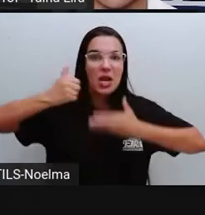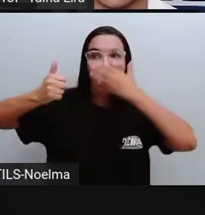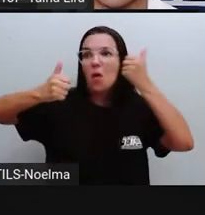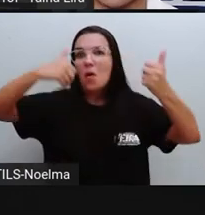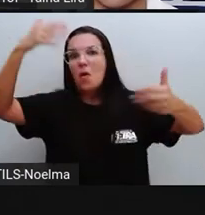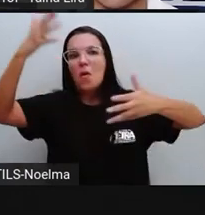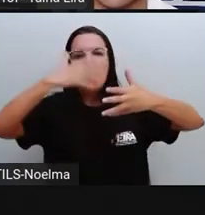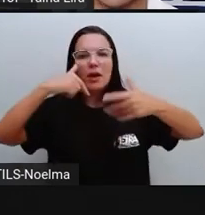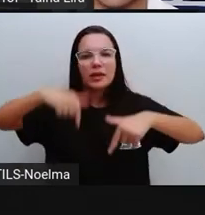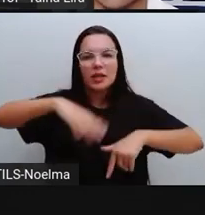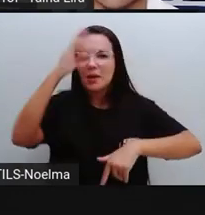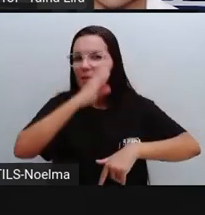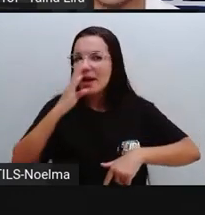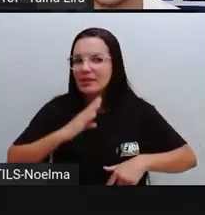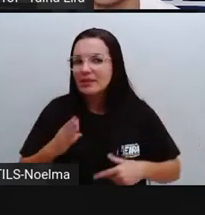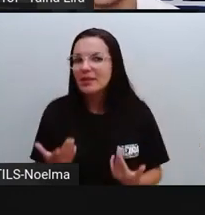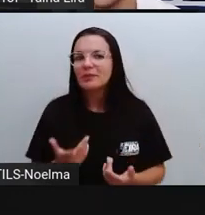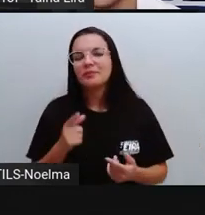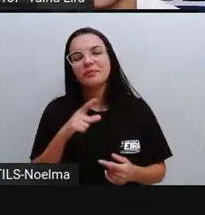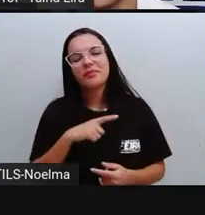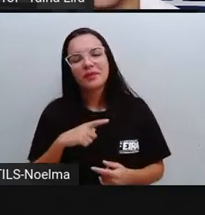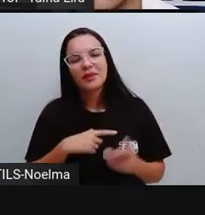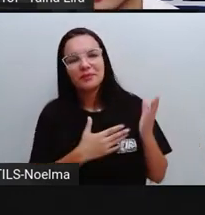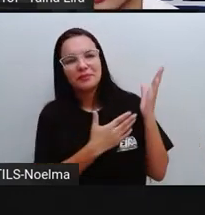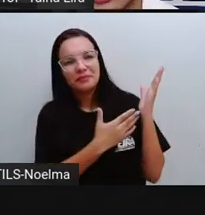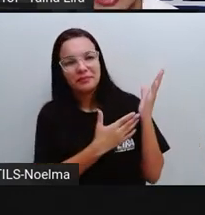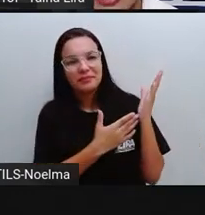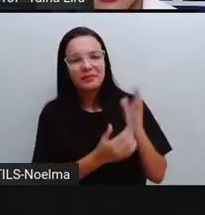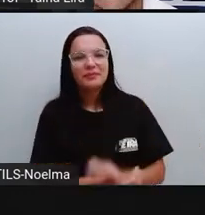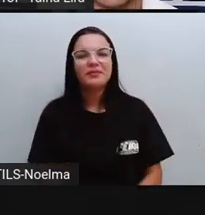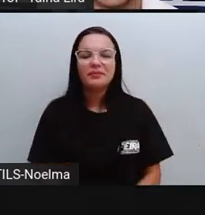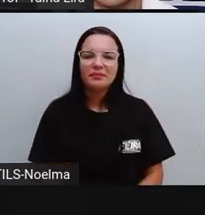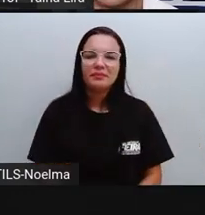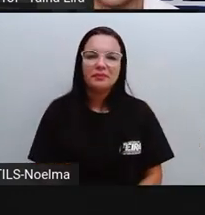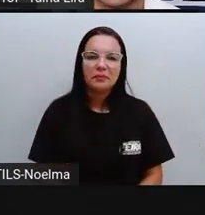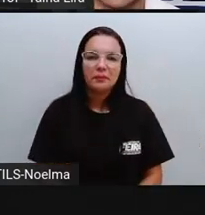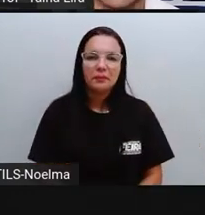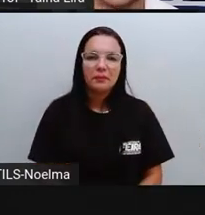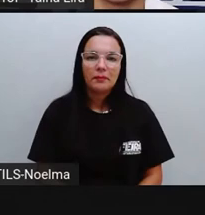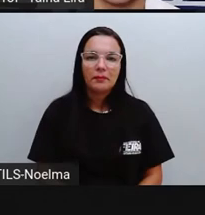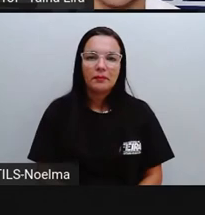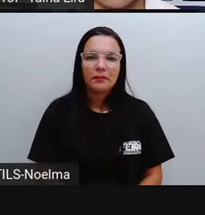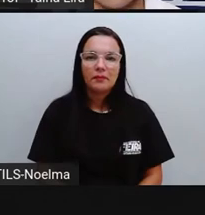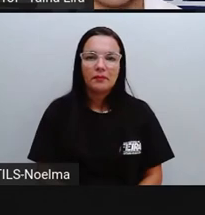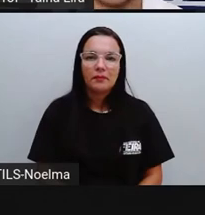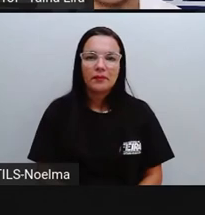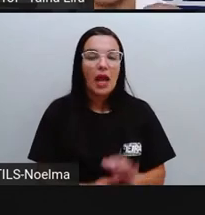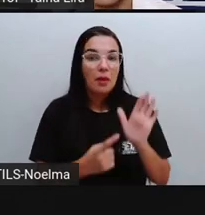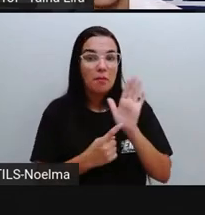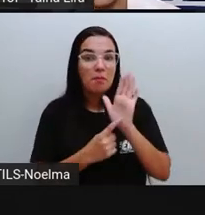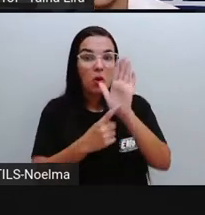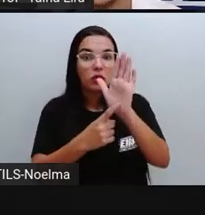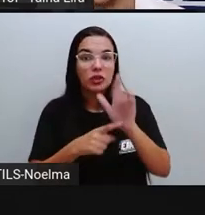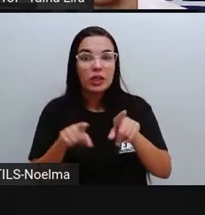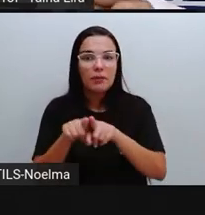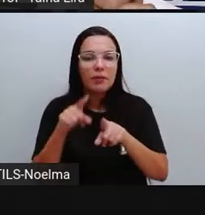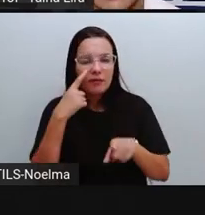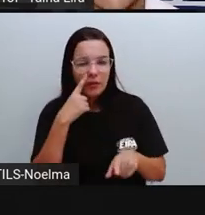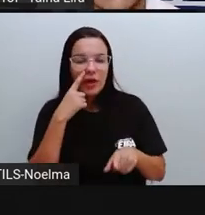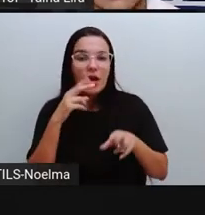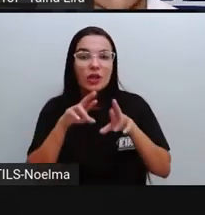brasileiro. Tigo 8 Turbo, GDI, sete lugares. Então, observem as diferenças,